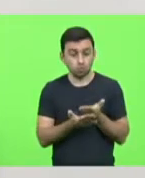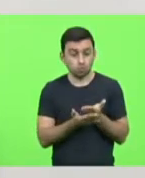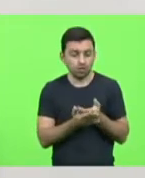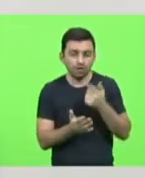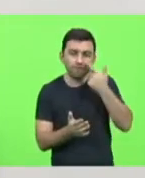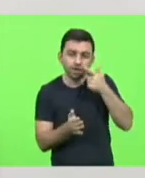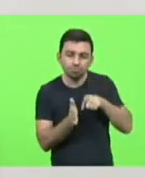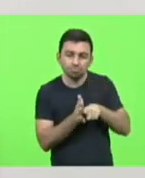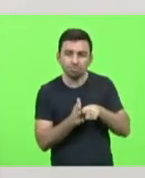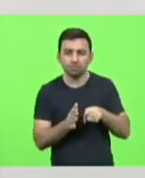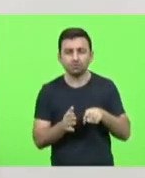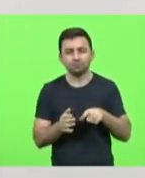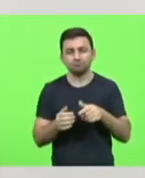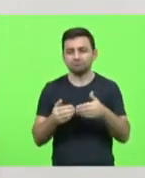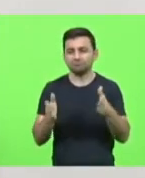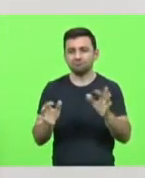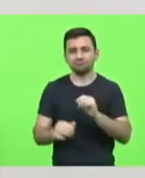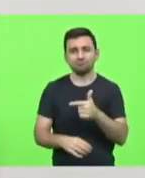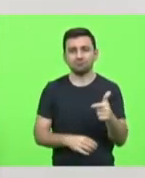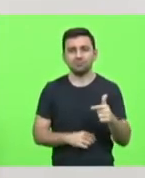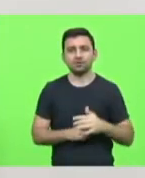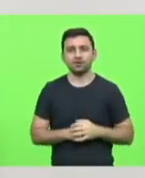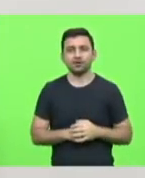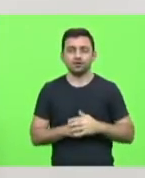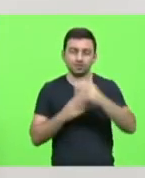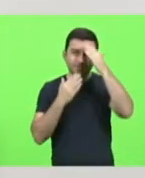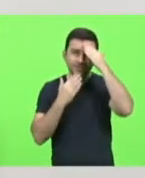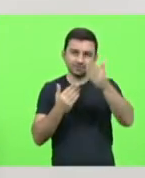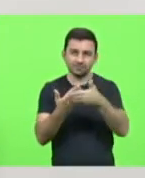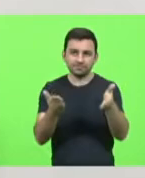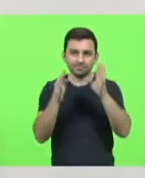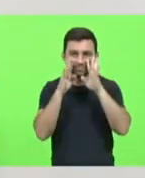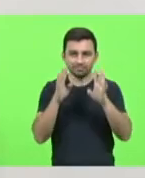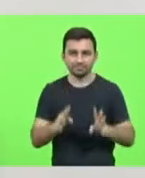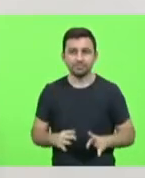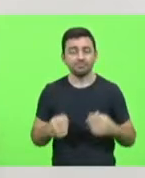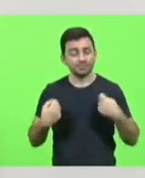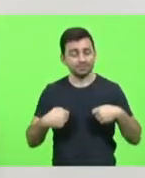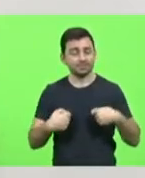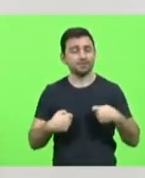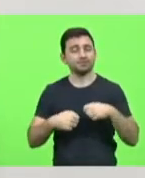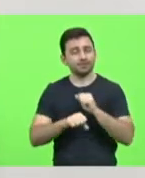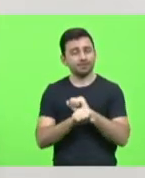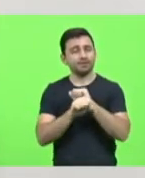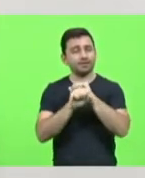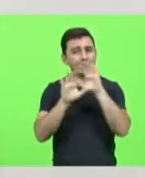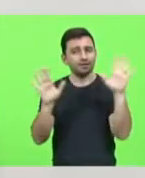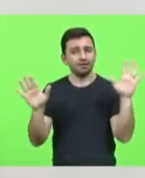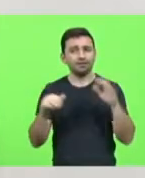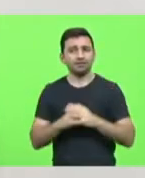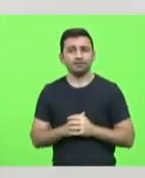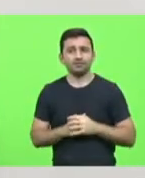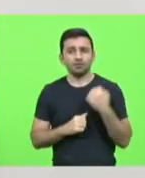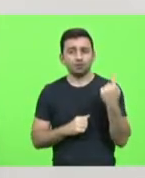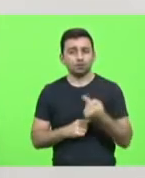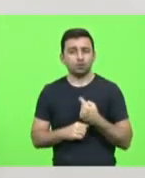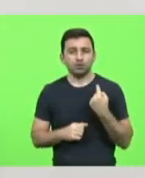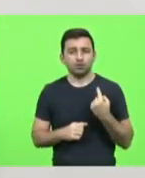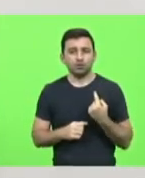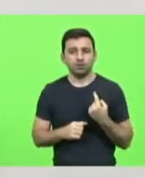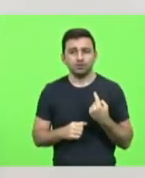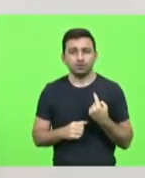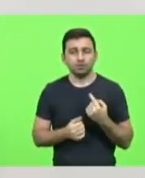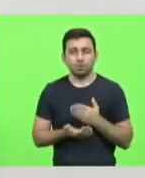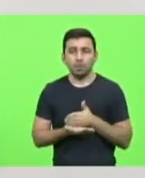fato. Agradeço a atenção de todos aí e que fique claro isso para que a gente não se jogue em cima do